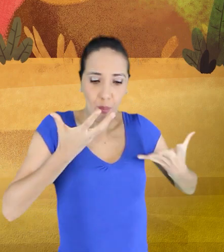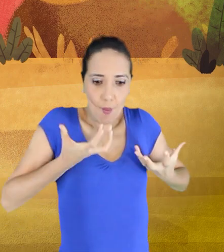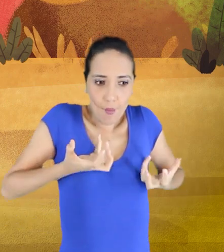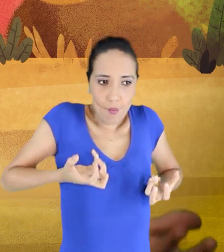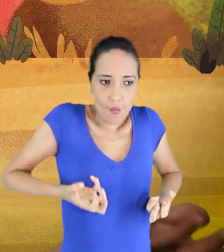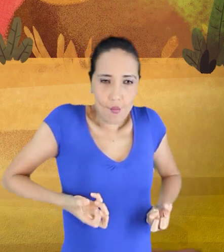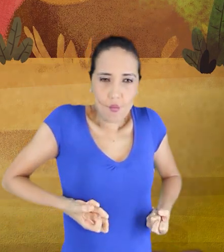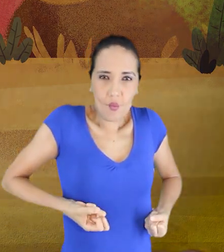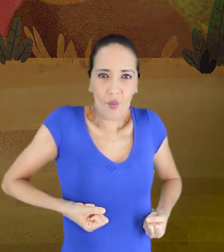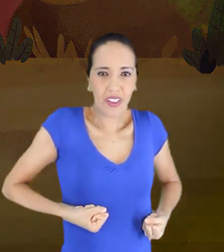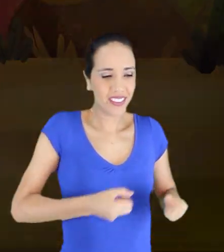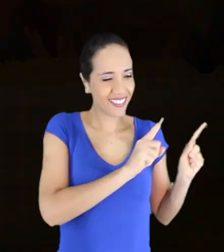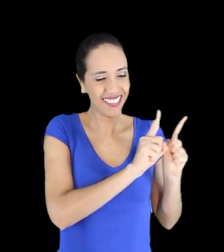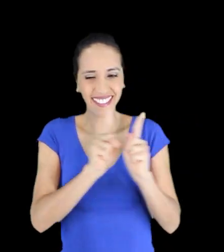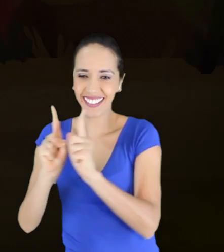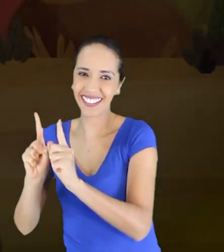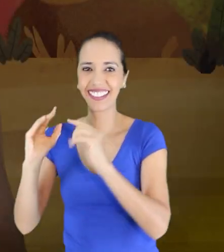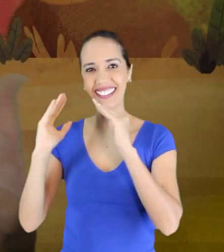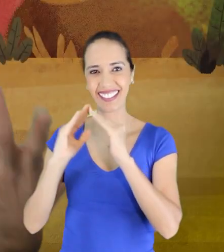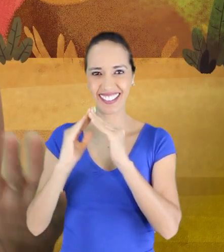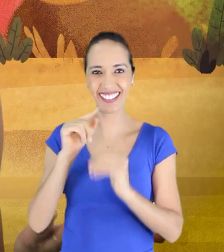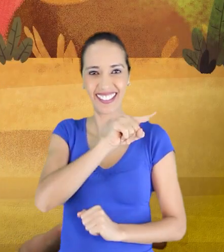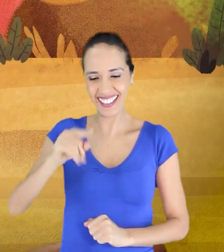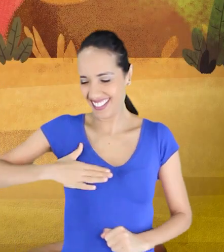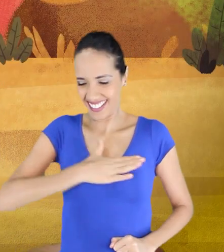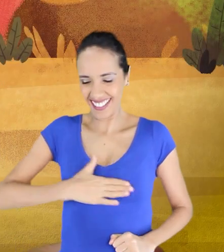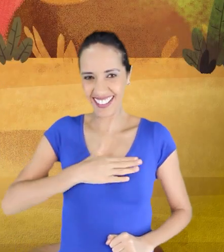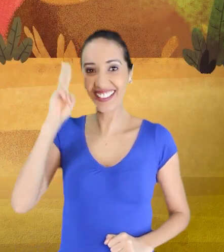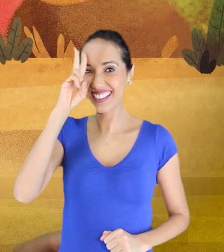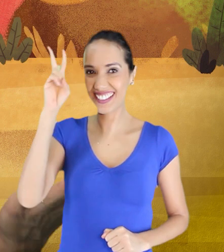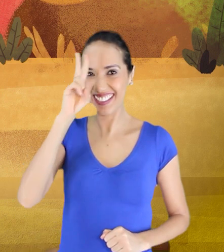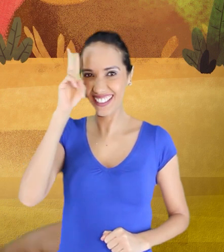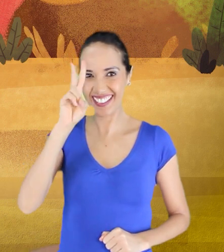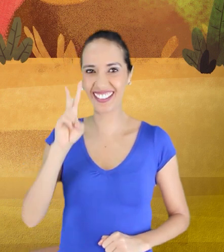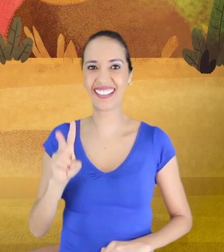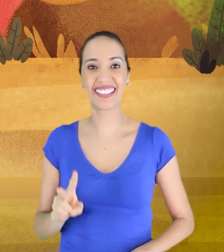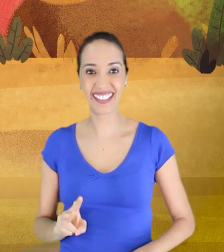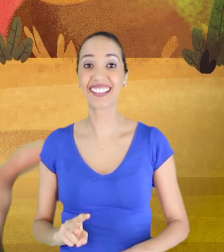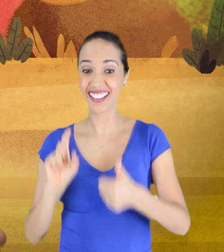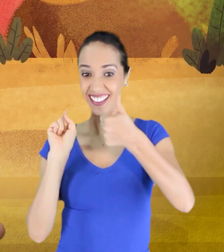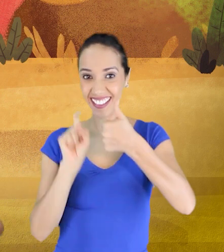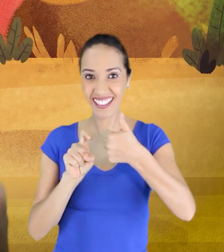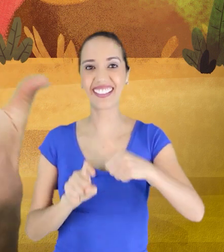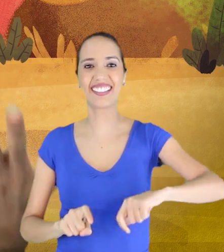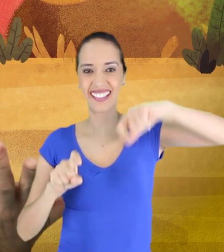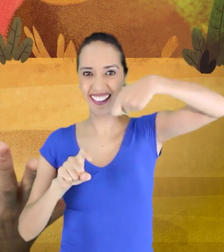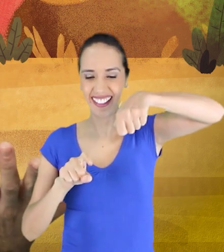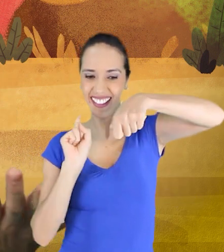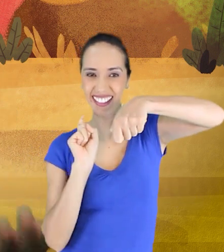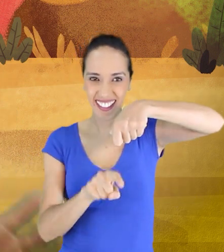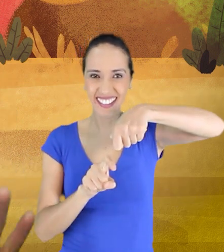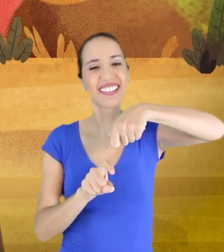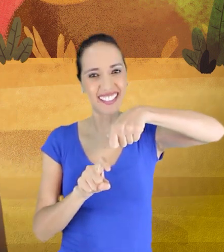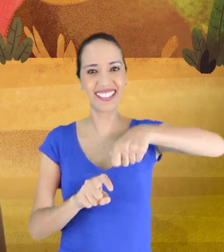voltar juntas para casa. Se você gostou dessa história, se inscreva no canal, curta, compartilhe